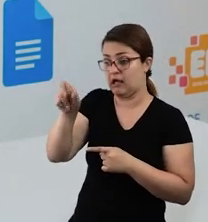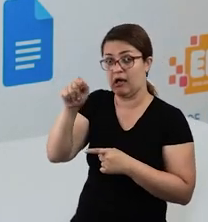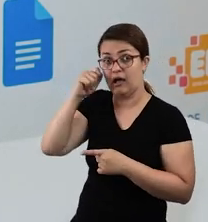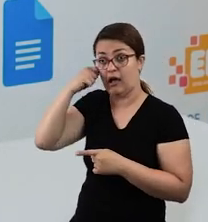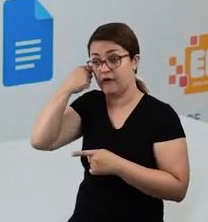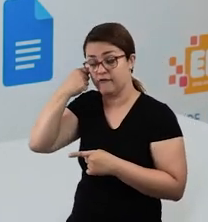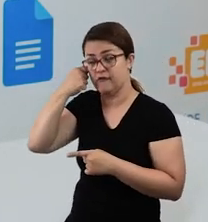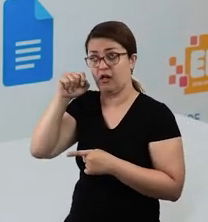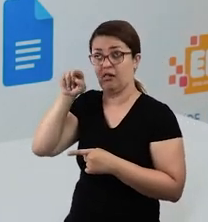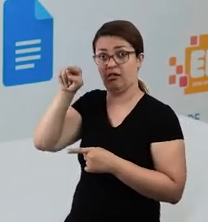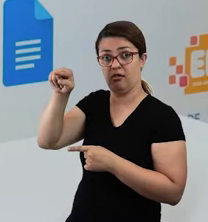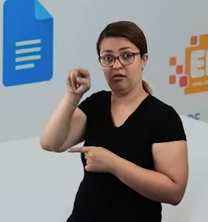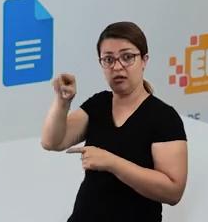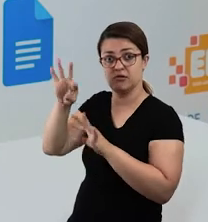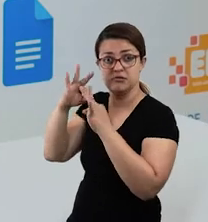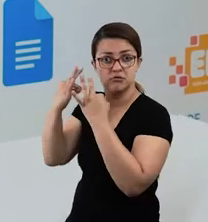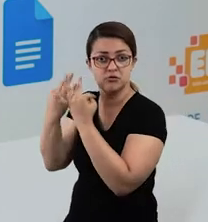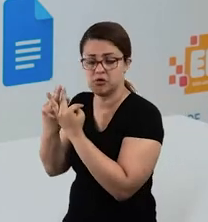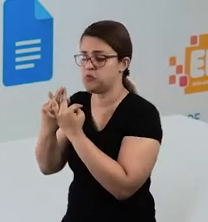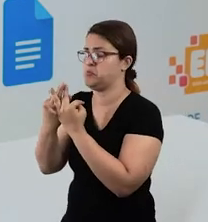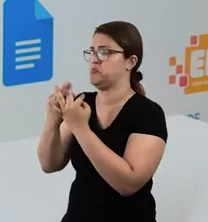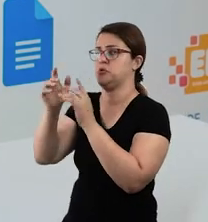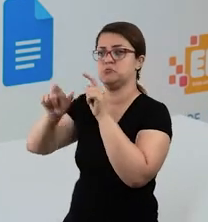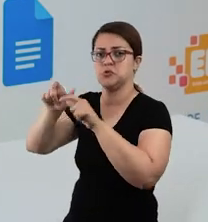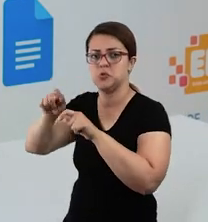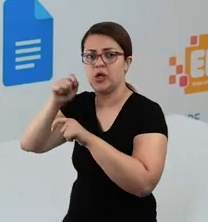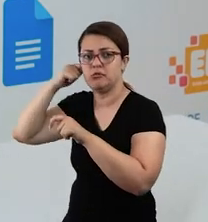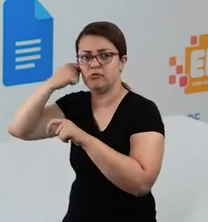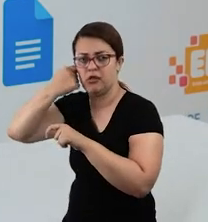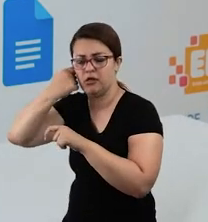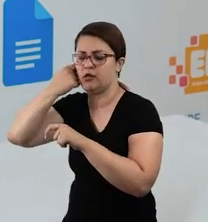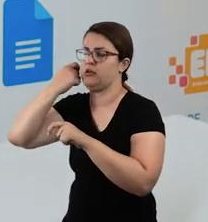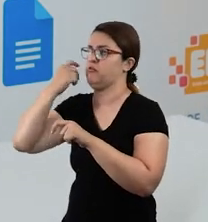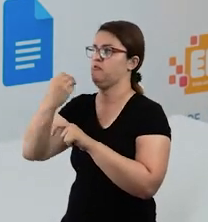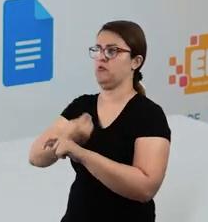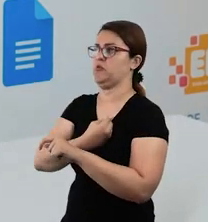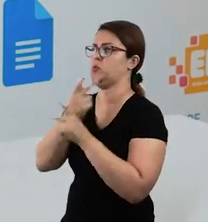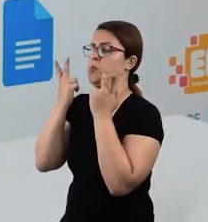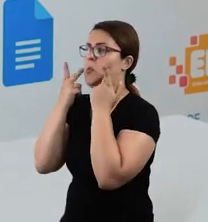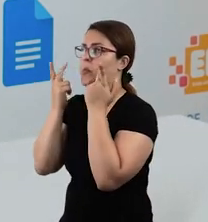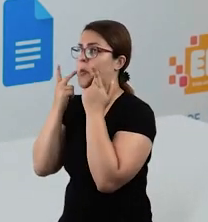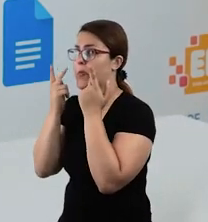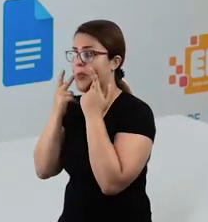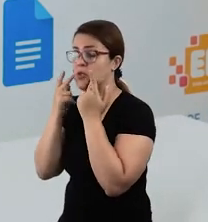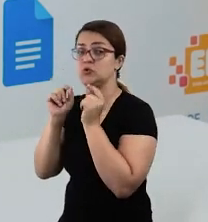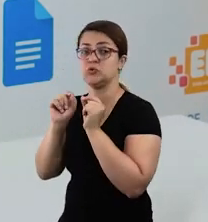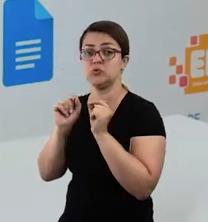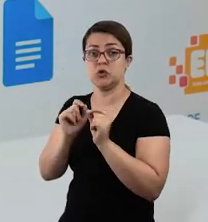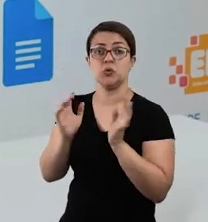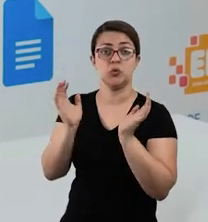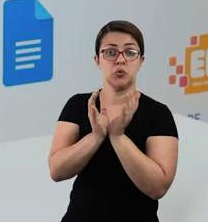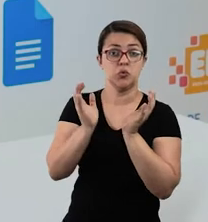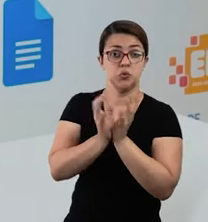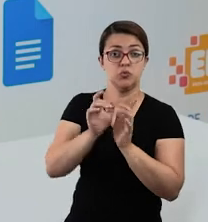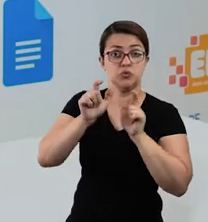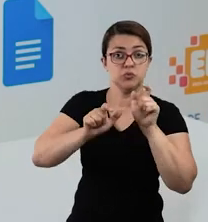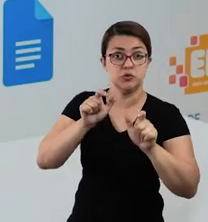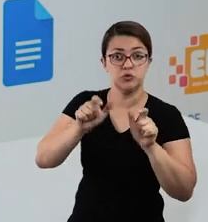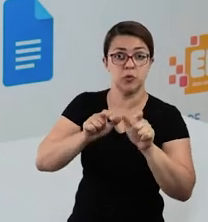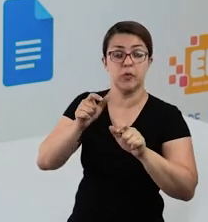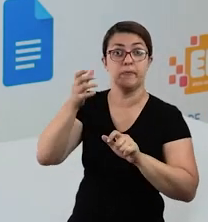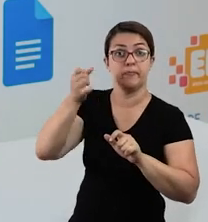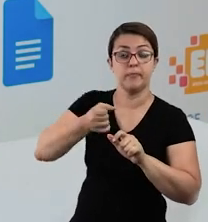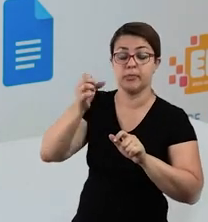lá, ninguém era escravo. Não existia. A escravidão foi criada pelo homem branco. Tudo bem? Então, eles eram, eles